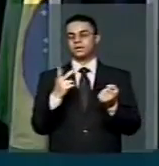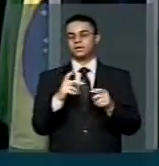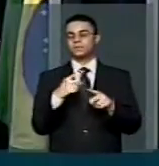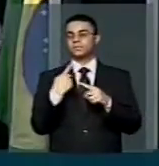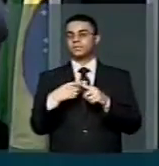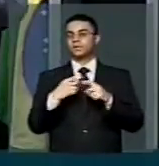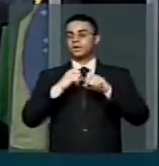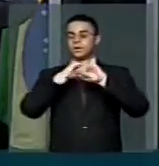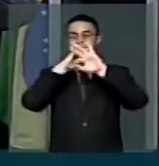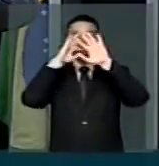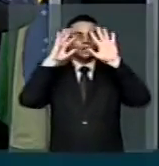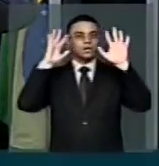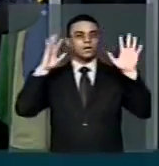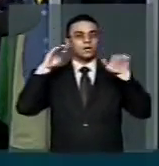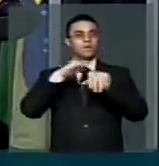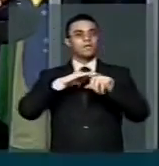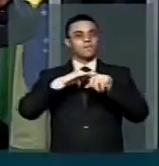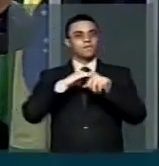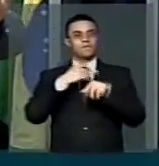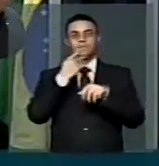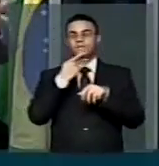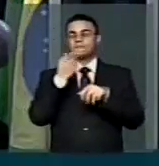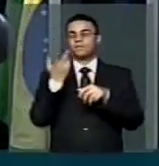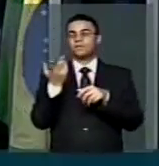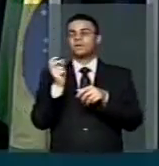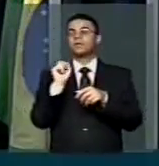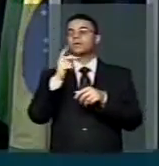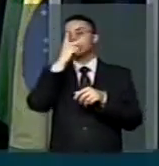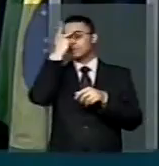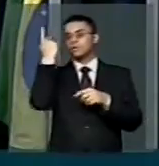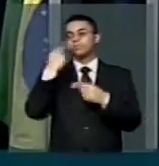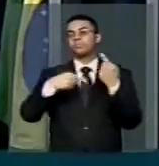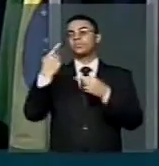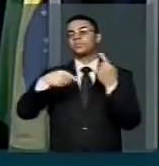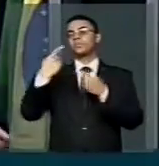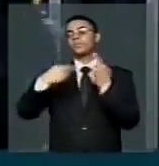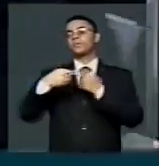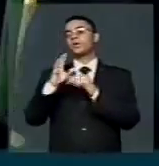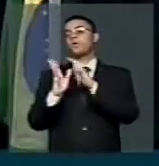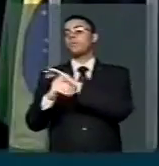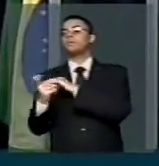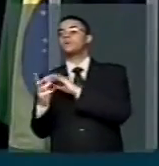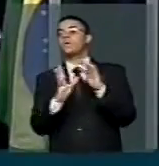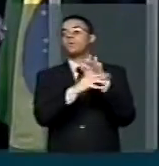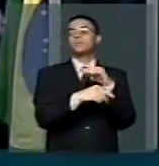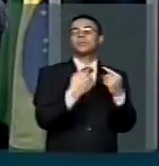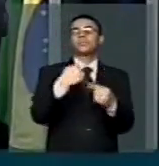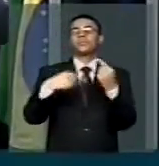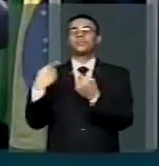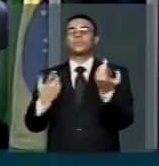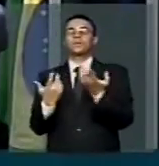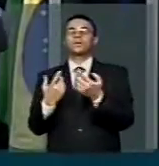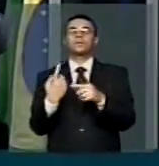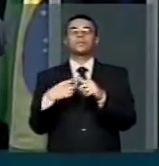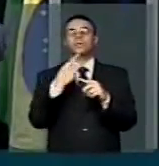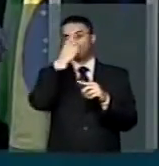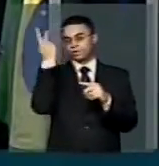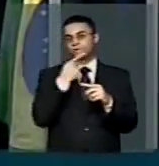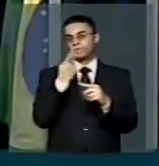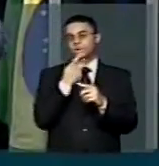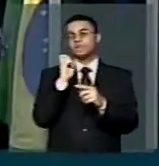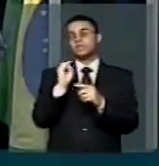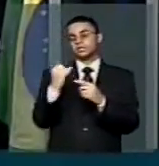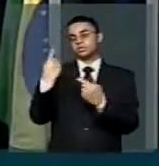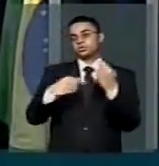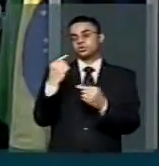evidente que essa conversa de que dizer quem está discutindo a corrupção na Petrobras não quer o bem da Petrobras,